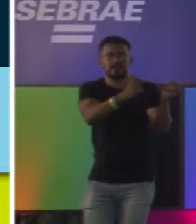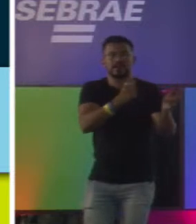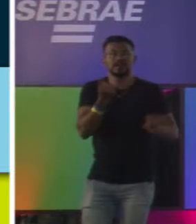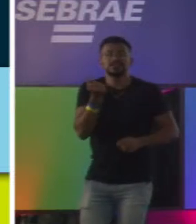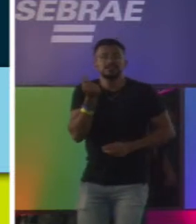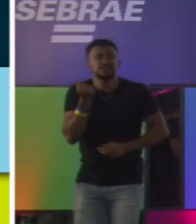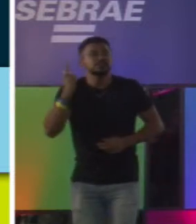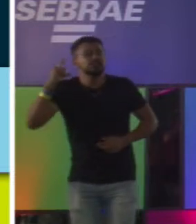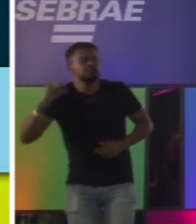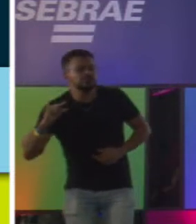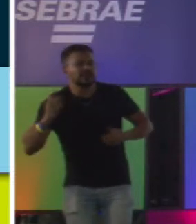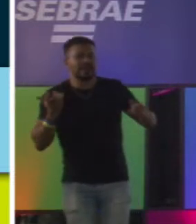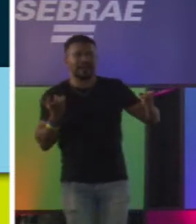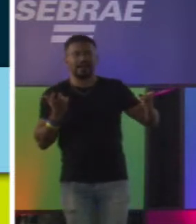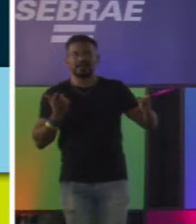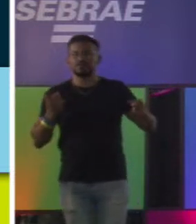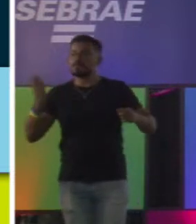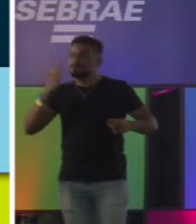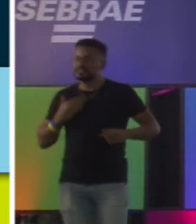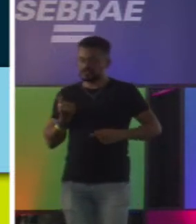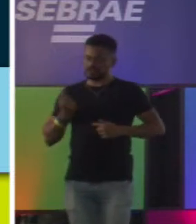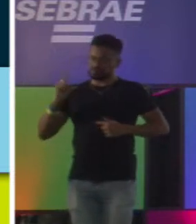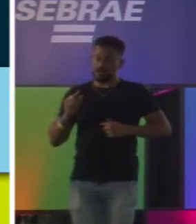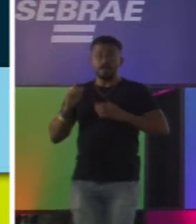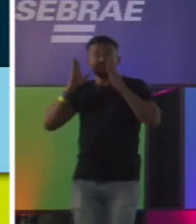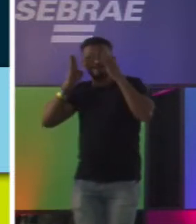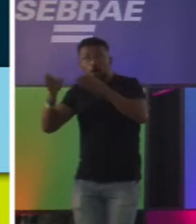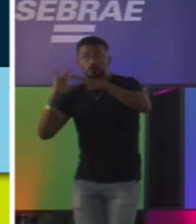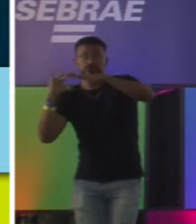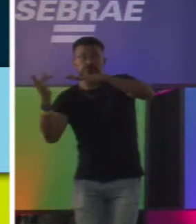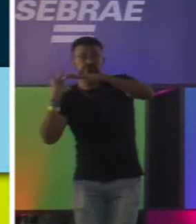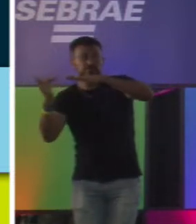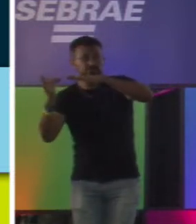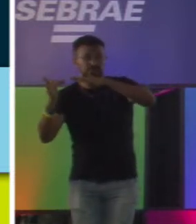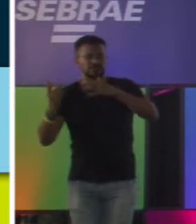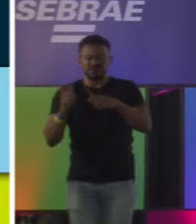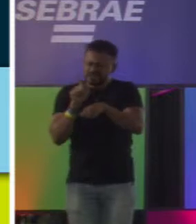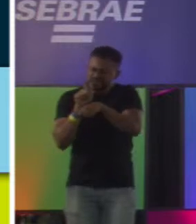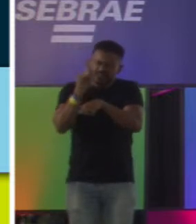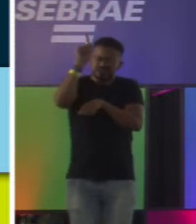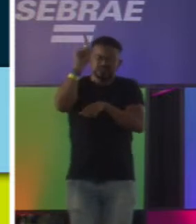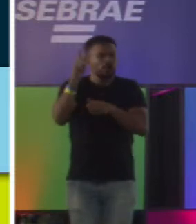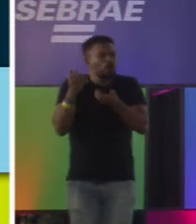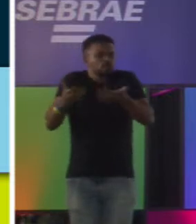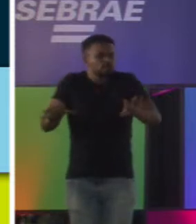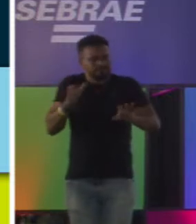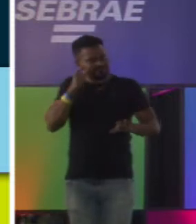em serviços de social mídia. Então, gestão de qualquer coisa para ela não é prioridade agora.